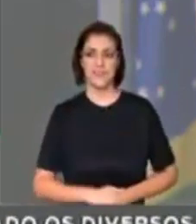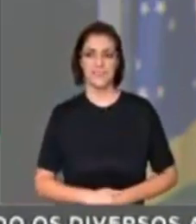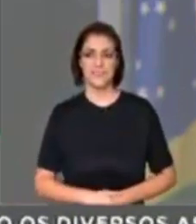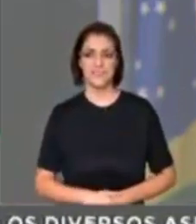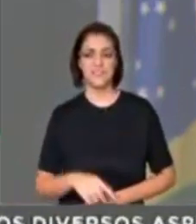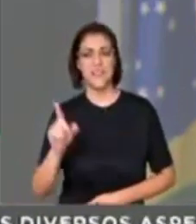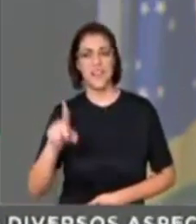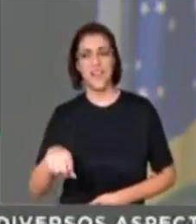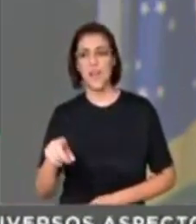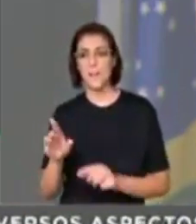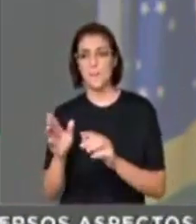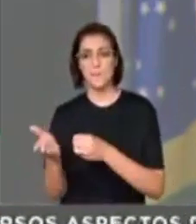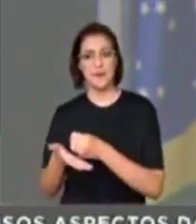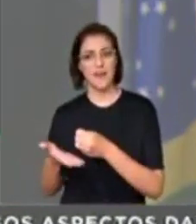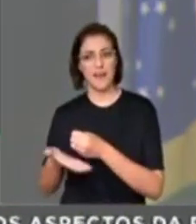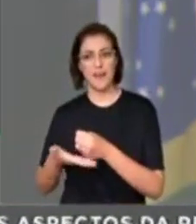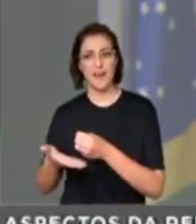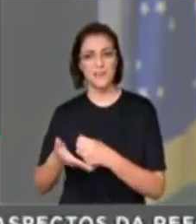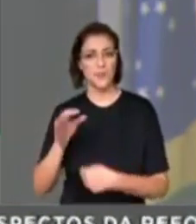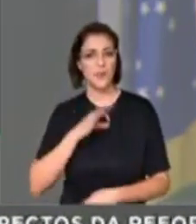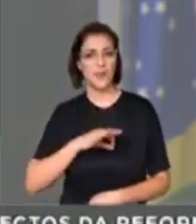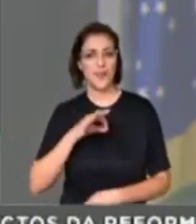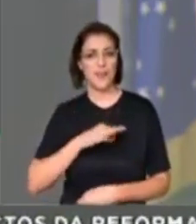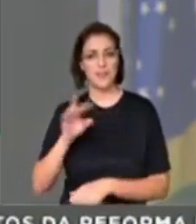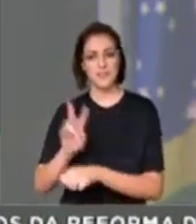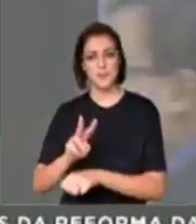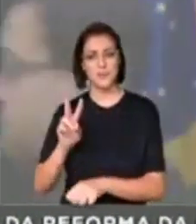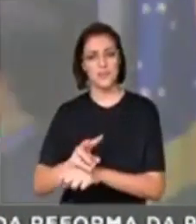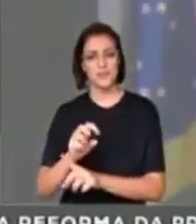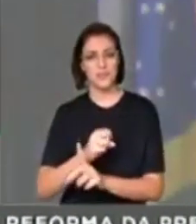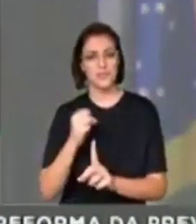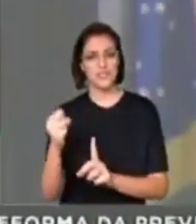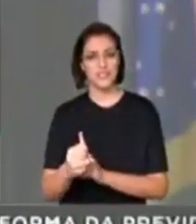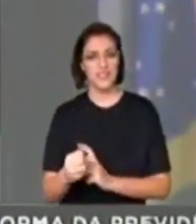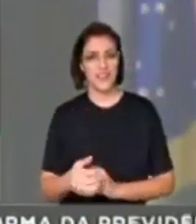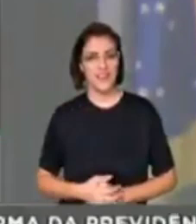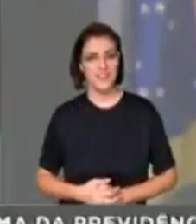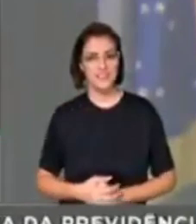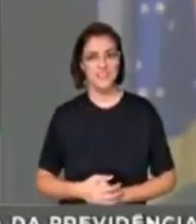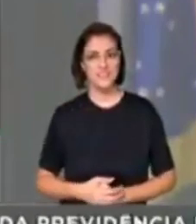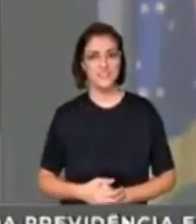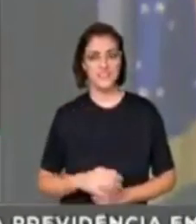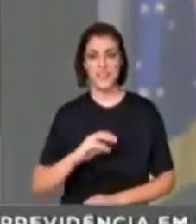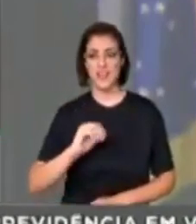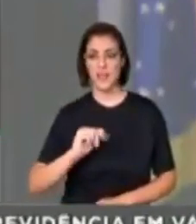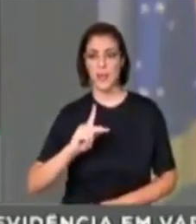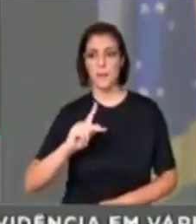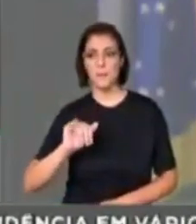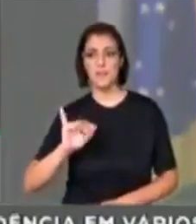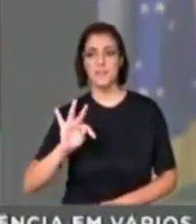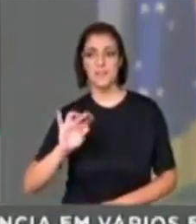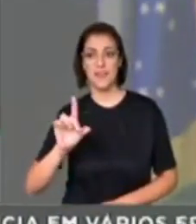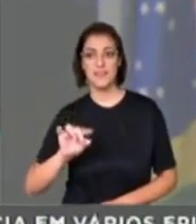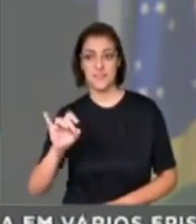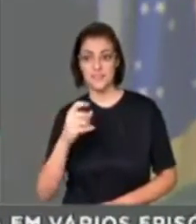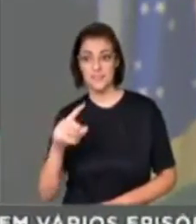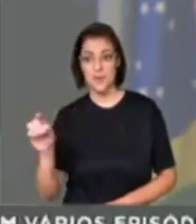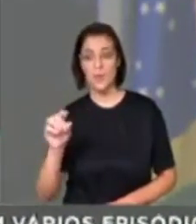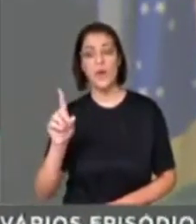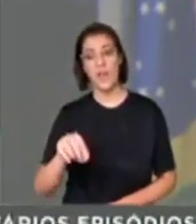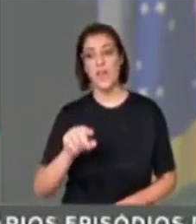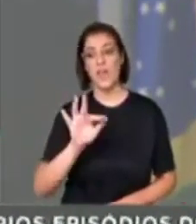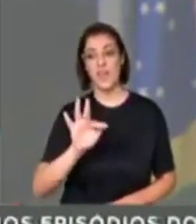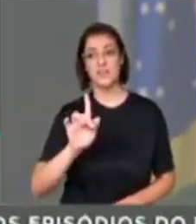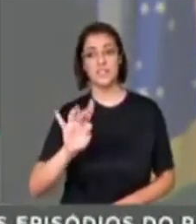renda básica, para que a gente também tenha uma rede de proteção social e capitalização financiada com o FGTS, para que efetivamente a gente tenha uma